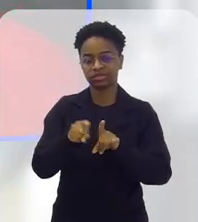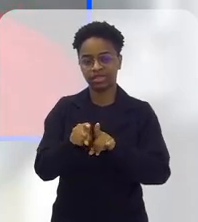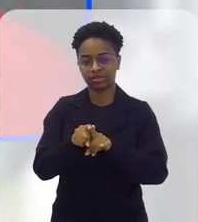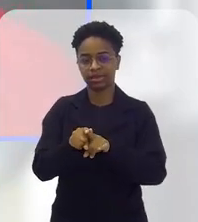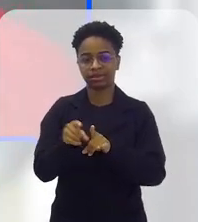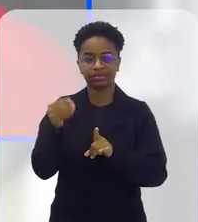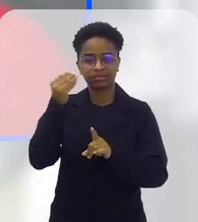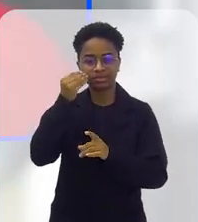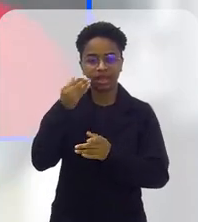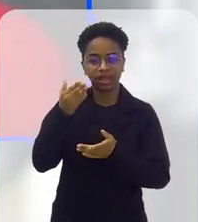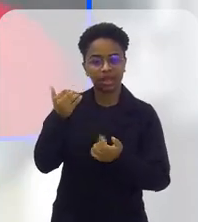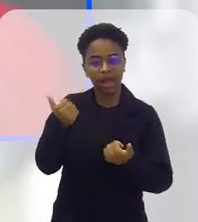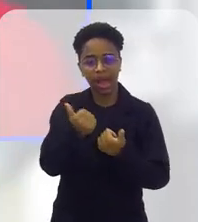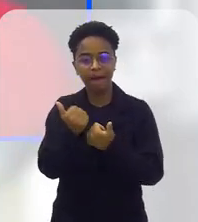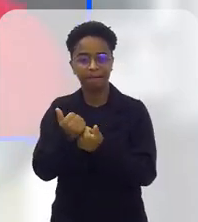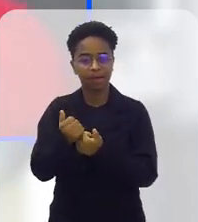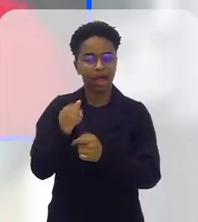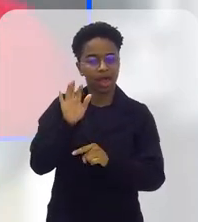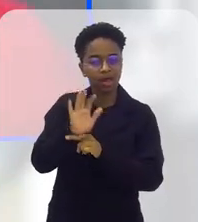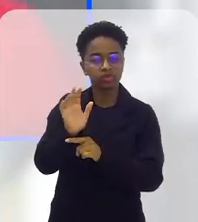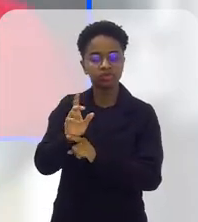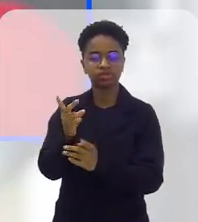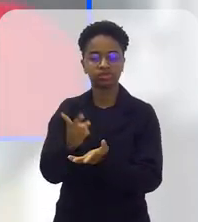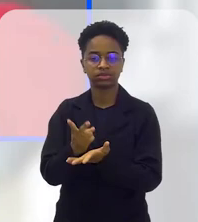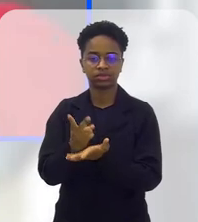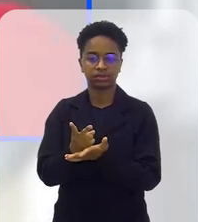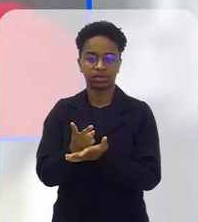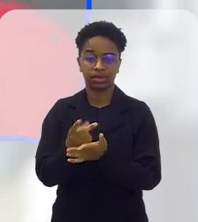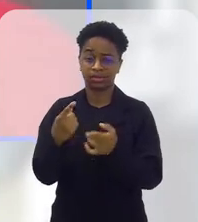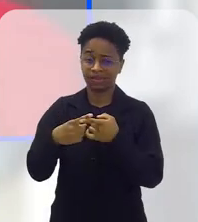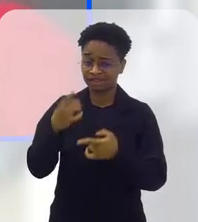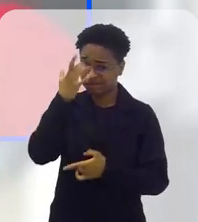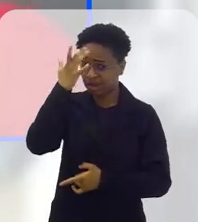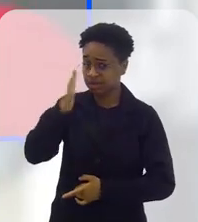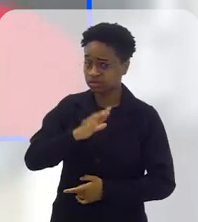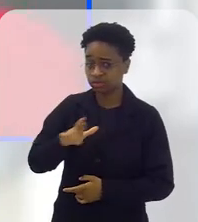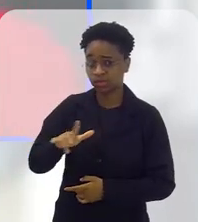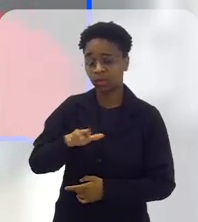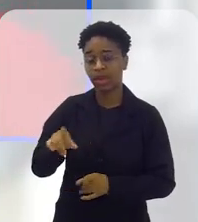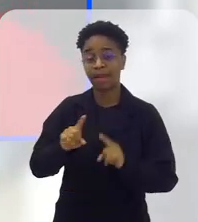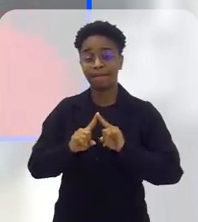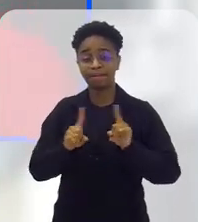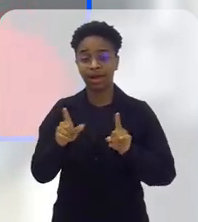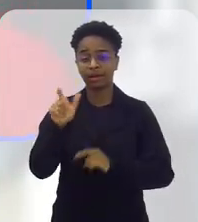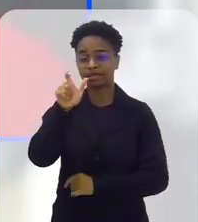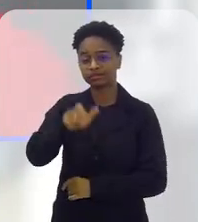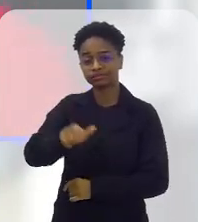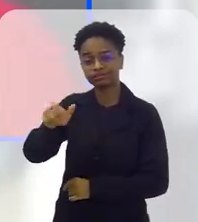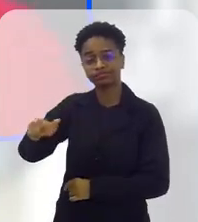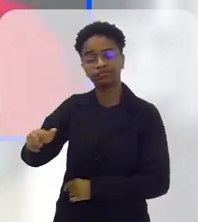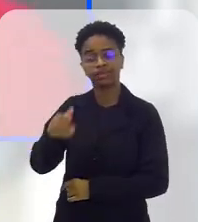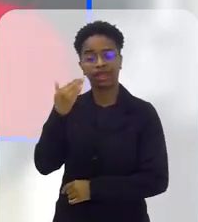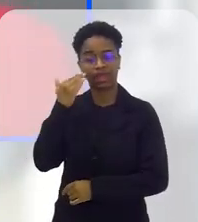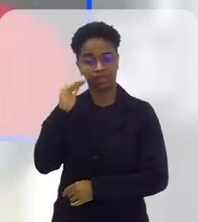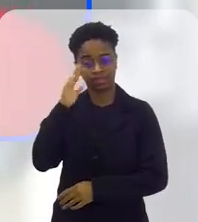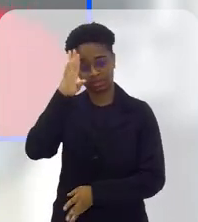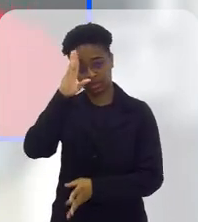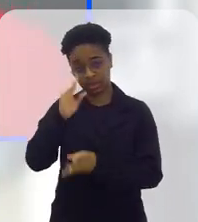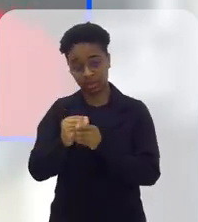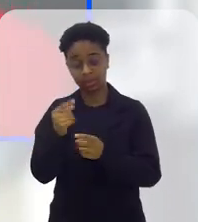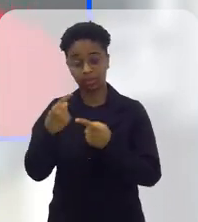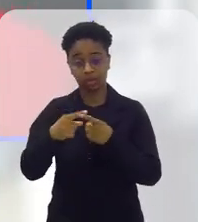gente e auxilia muito lá, ajuda muito. Não é uma tarefa fácil, mas que eles entendem,